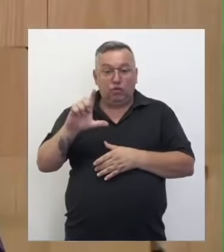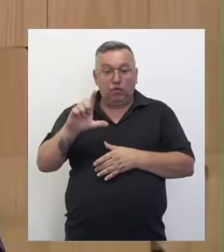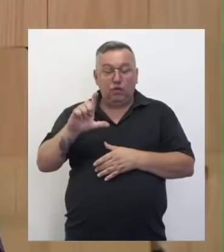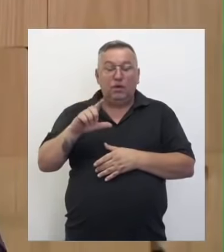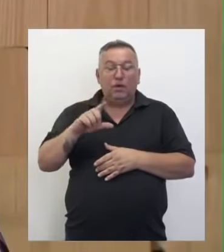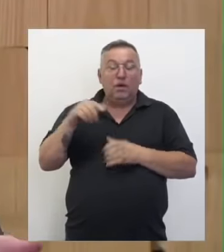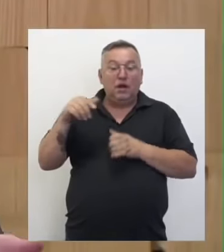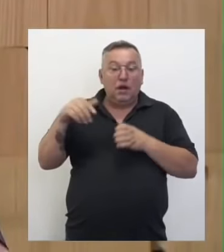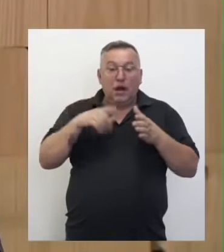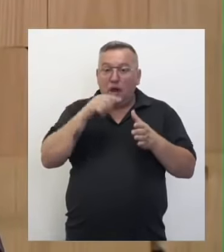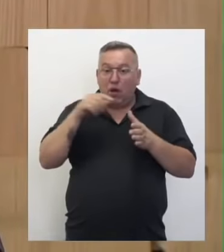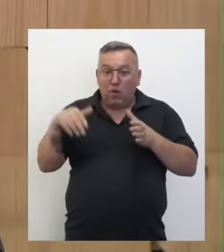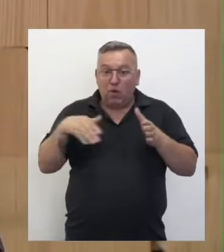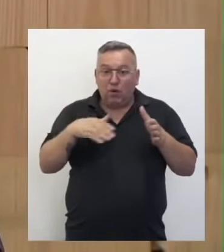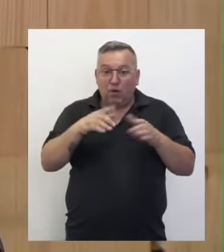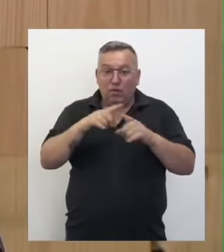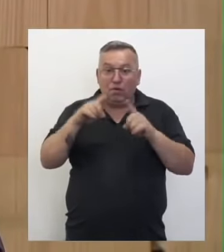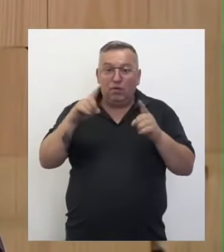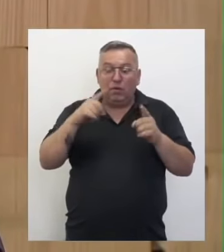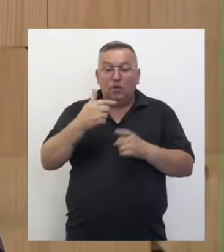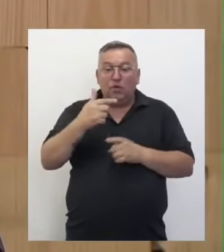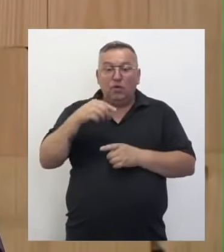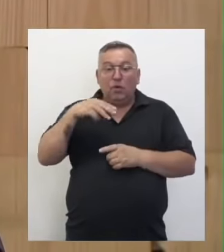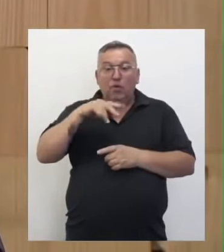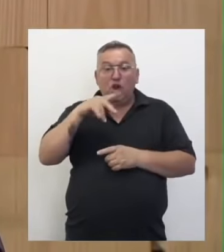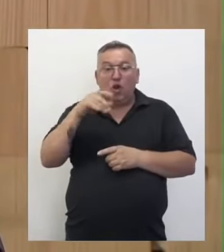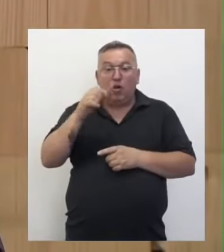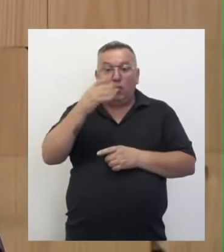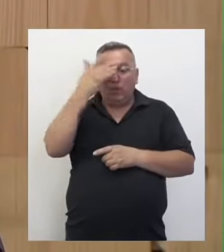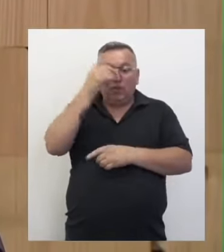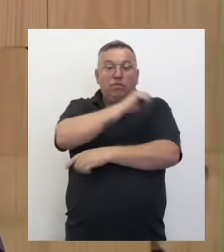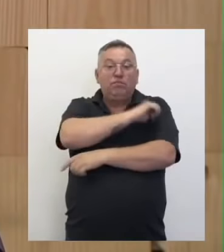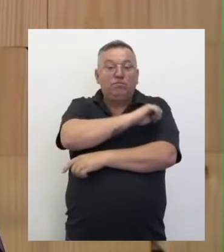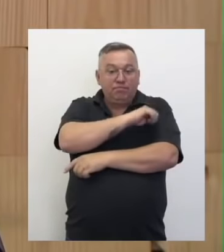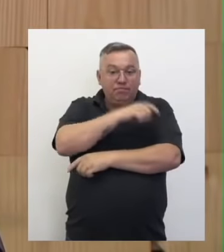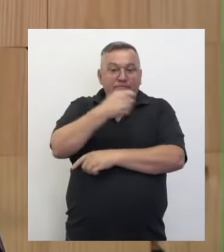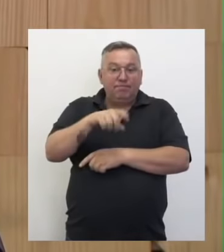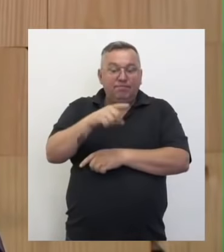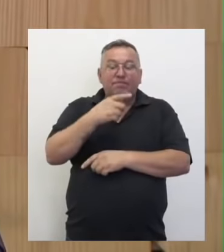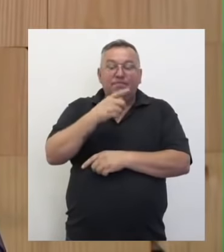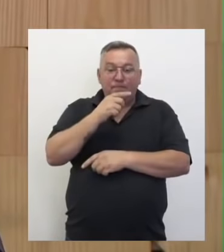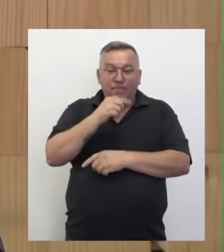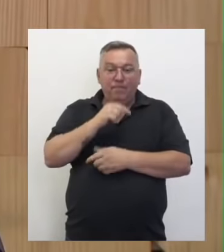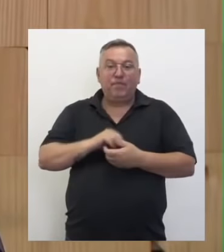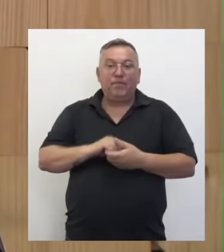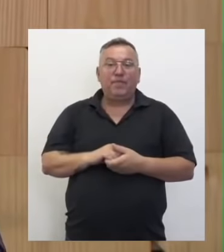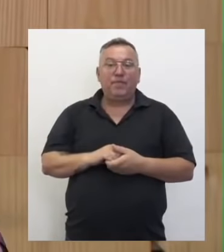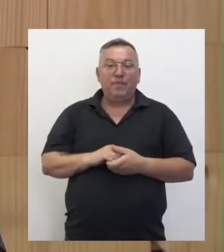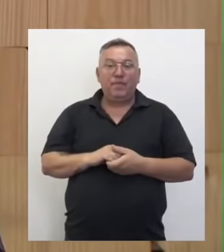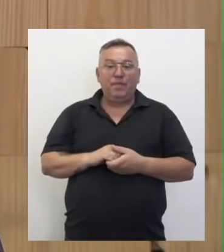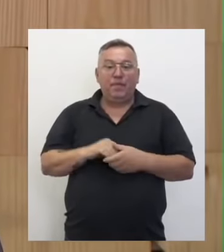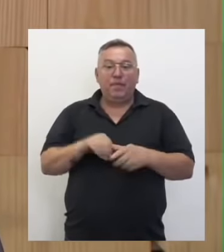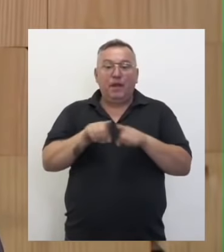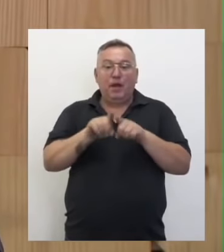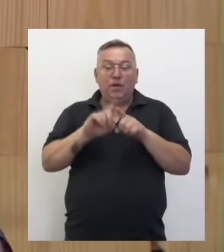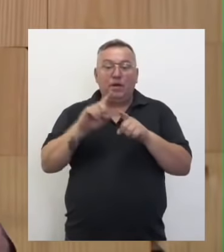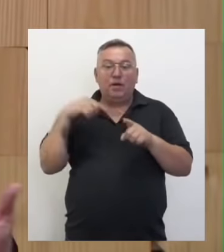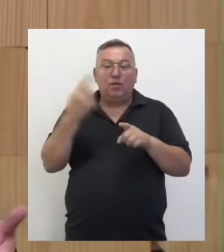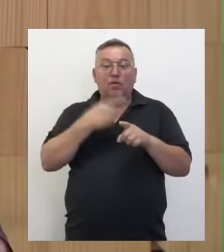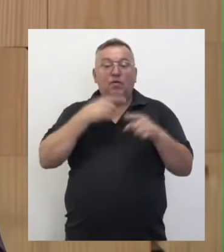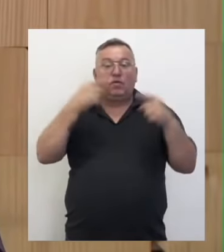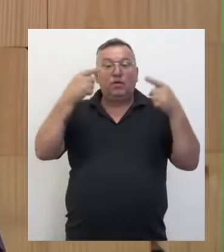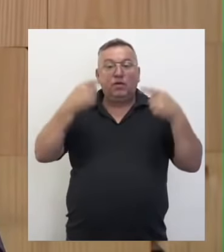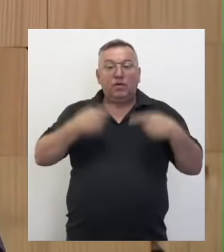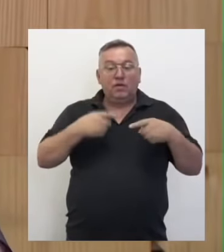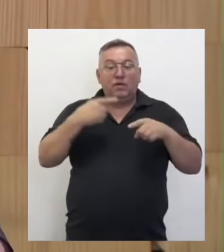para a quantidade de população. Mais de 12 milhões de pessoas do Rio de Janeiro dependem do Rio Paraíba do Sul, né? E nós temos todo o nosso desafio